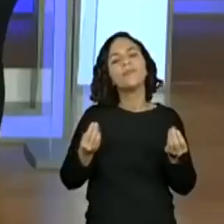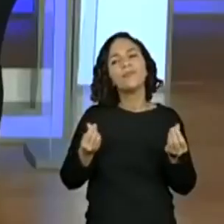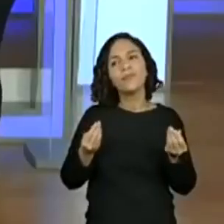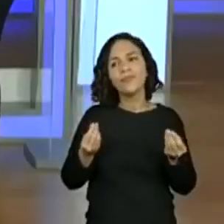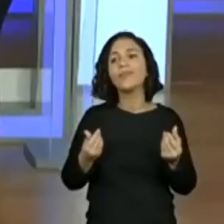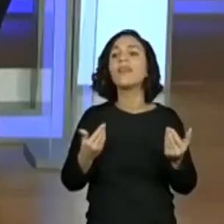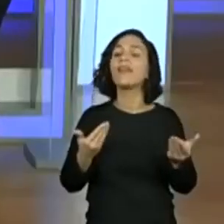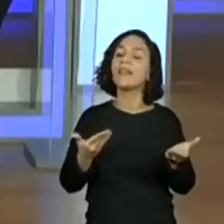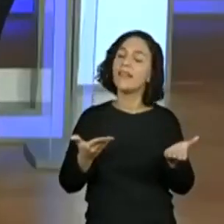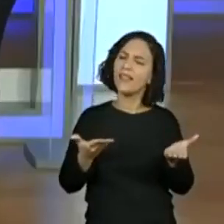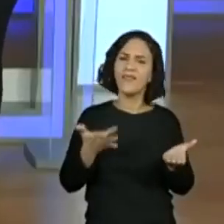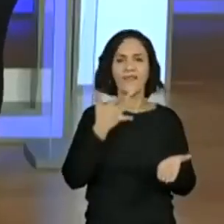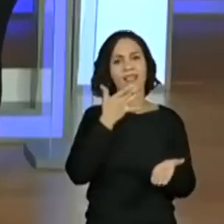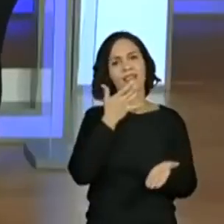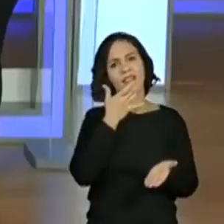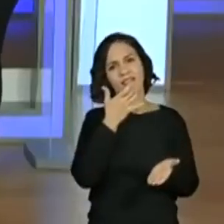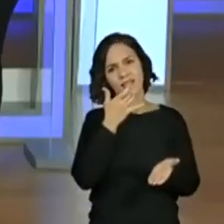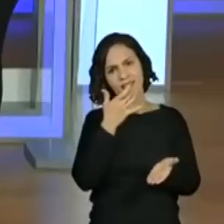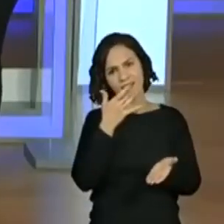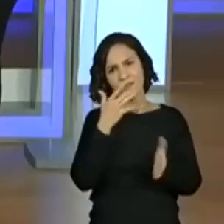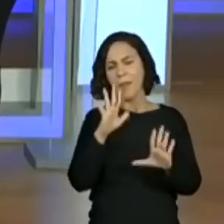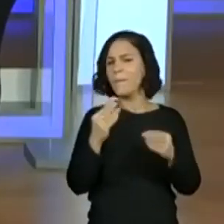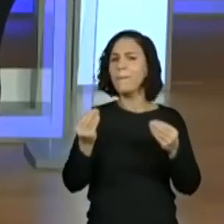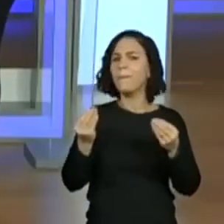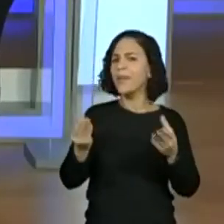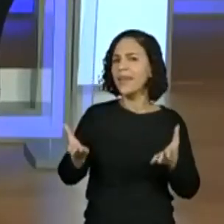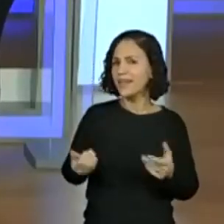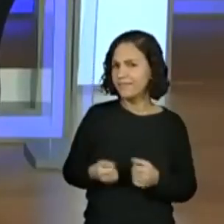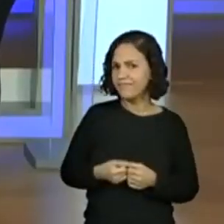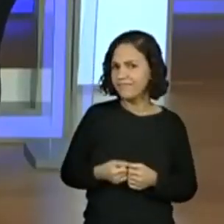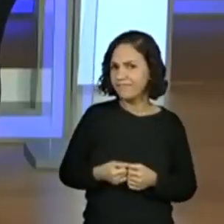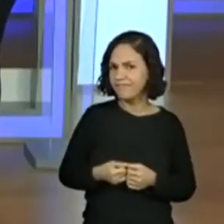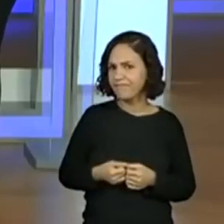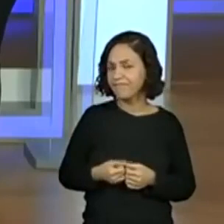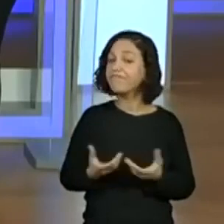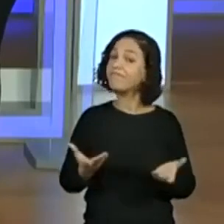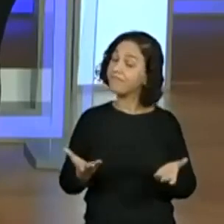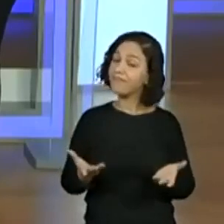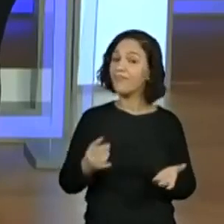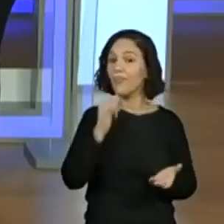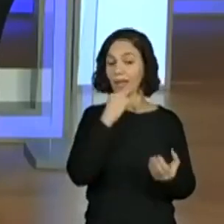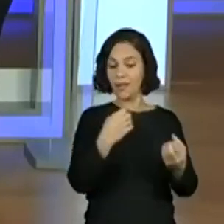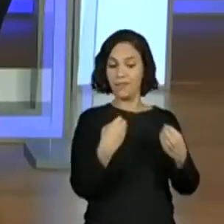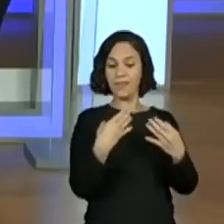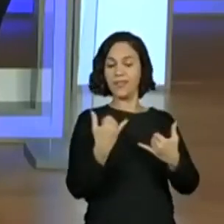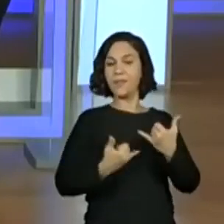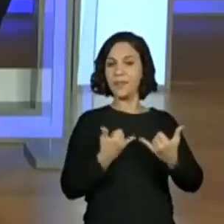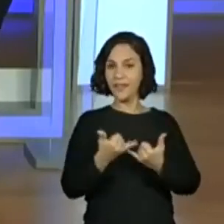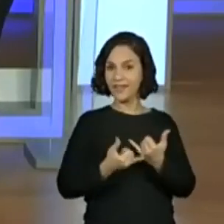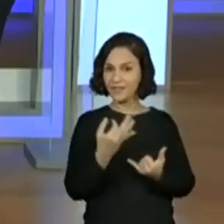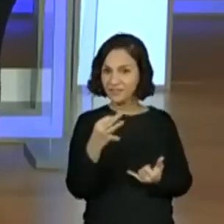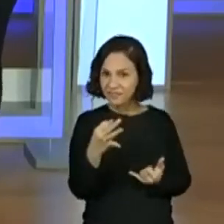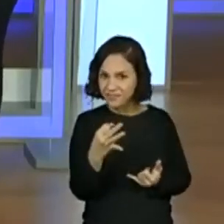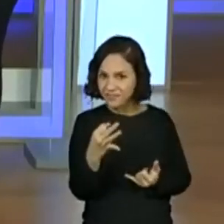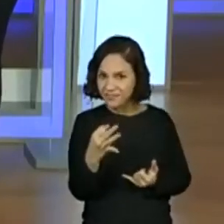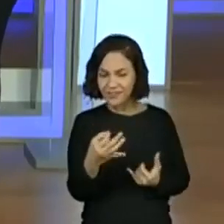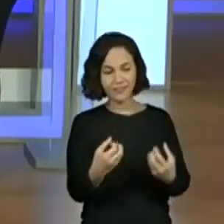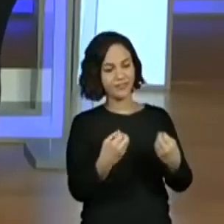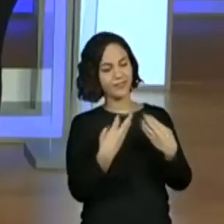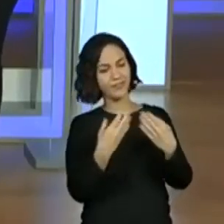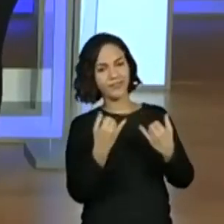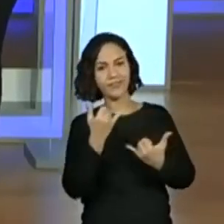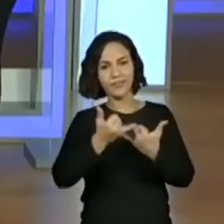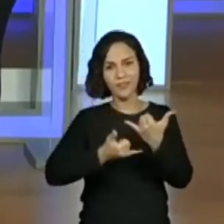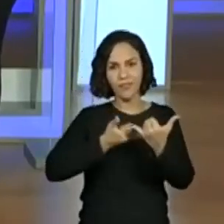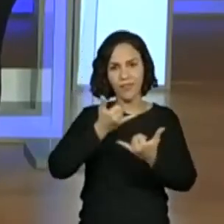é fácil. Para que que serve um texto desse, professora? Para ensinar a gente a brincar. No caso aqui, gente está ensinando a brincar de...